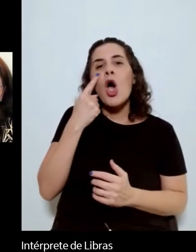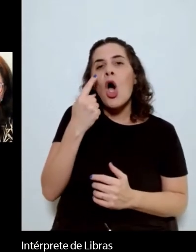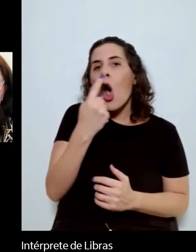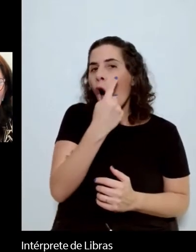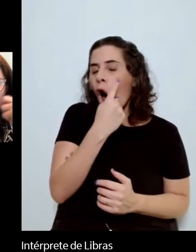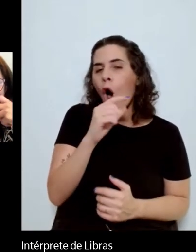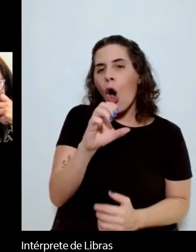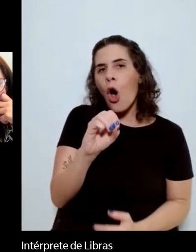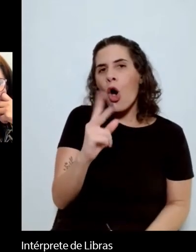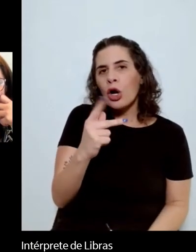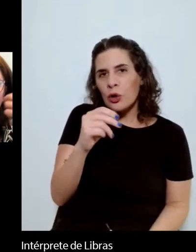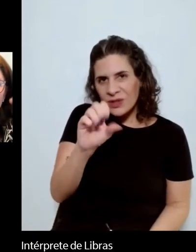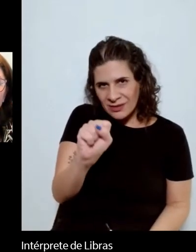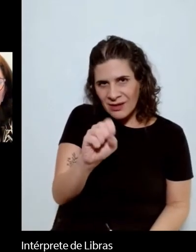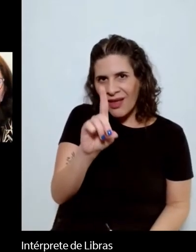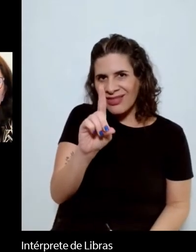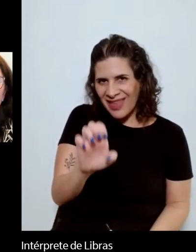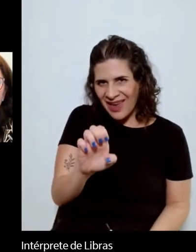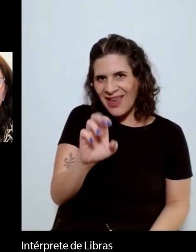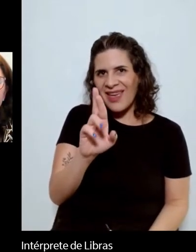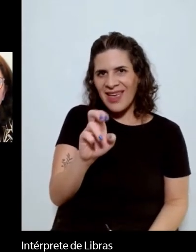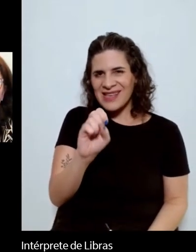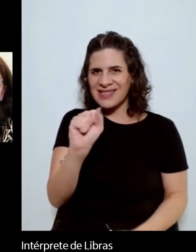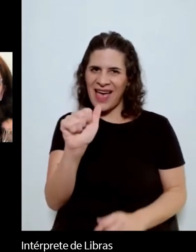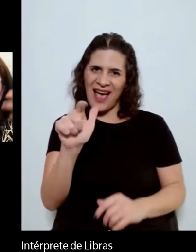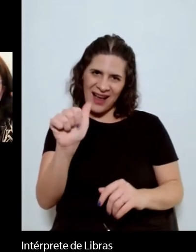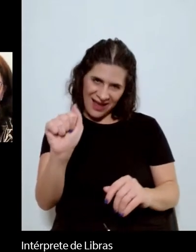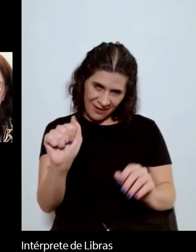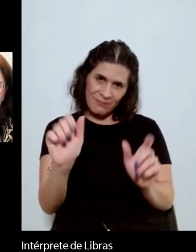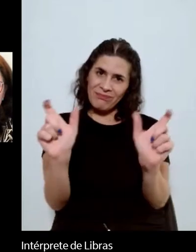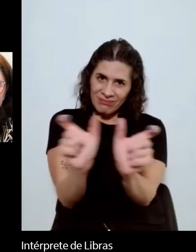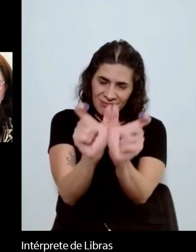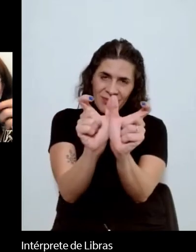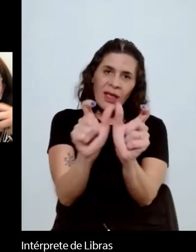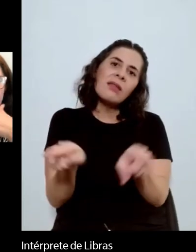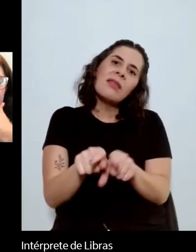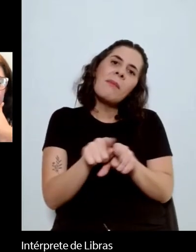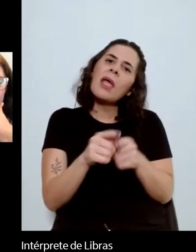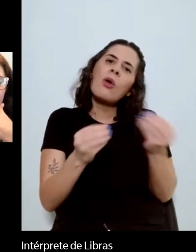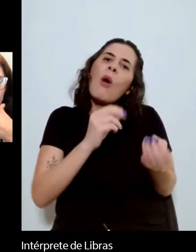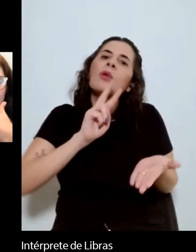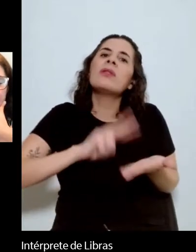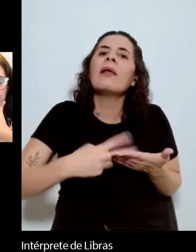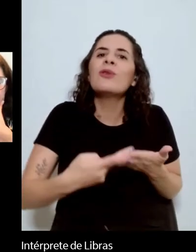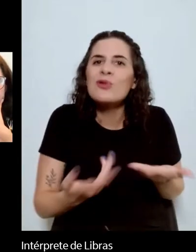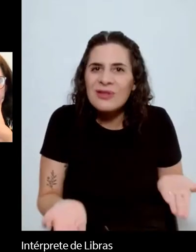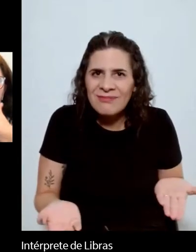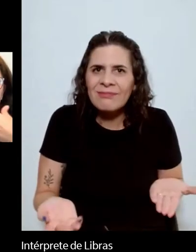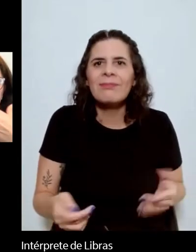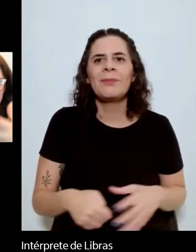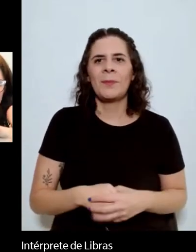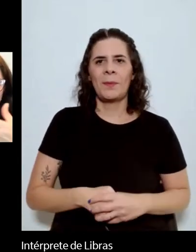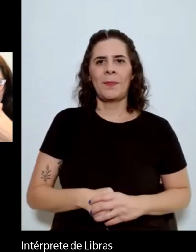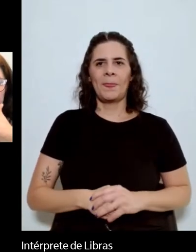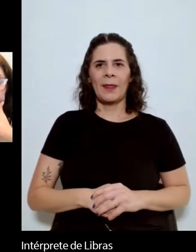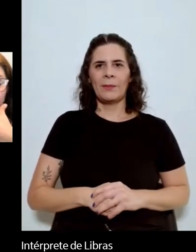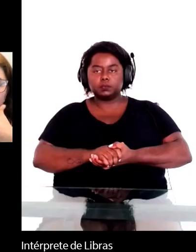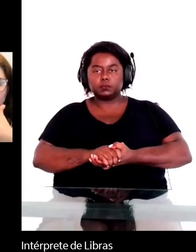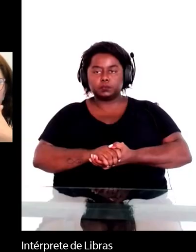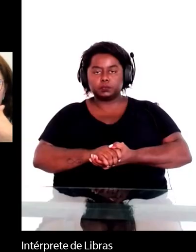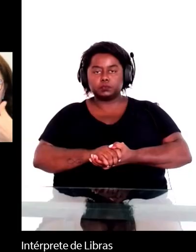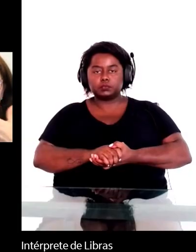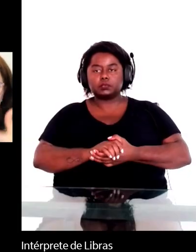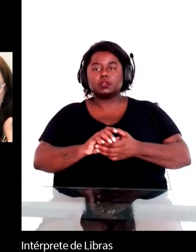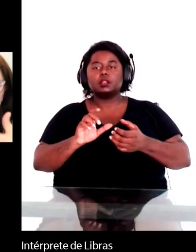a tradução de agregado. Então, por exemplo, estudamos questões